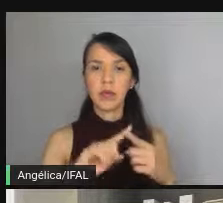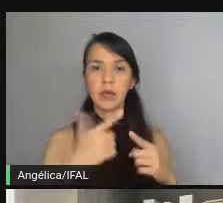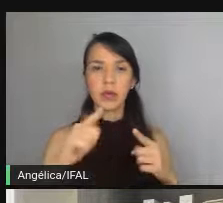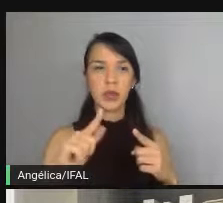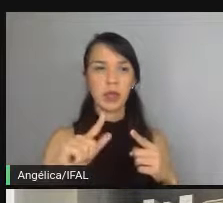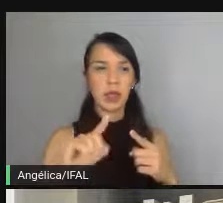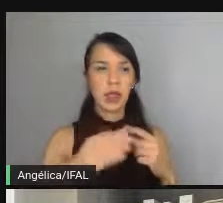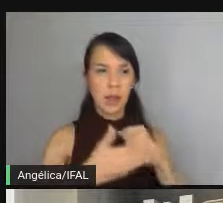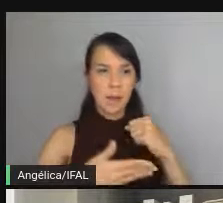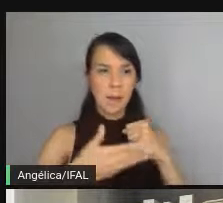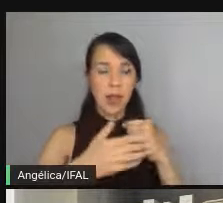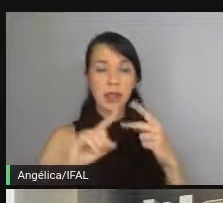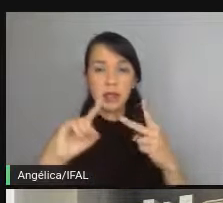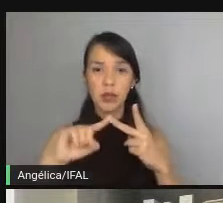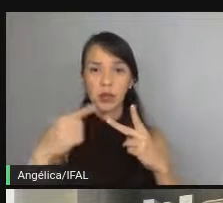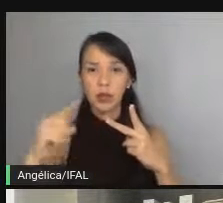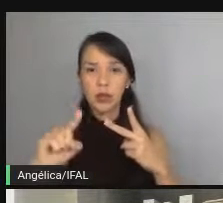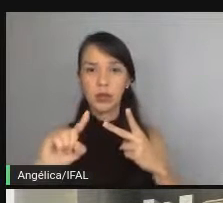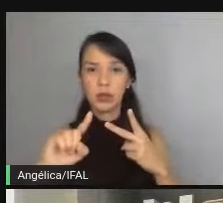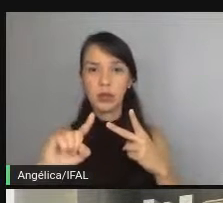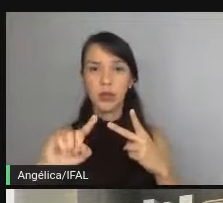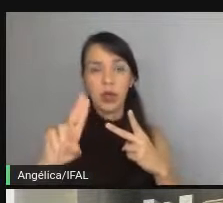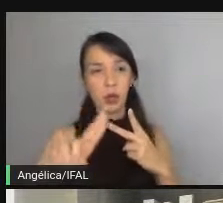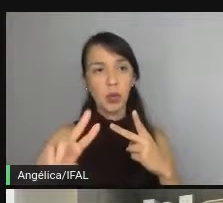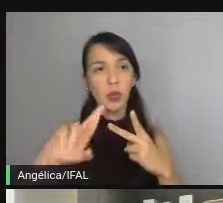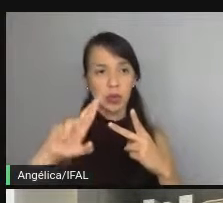São dois casos diferentes, dois casos de uso diferentes.